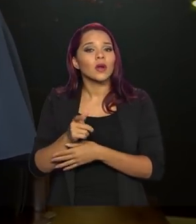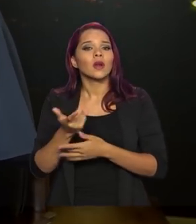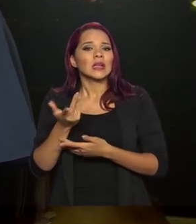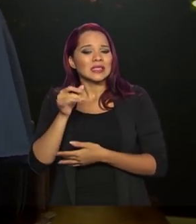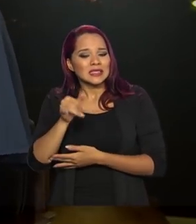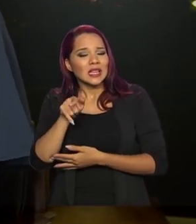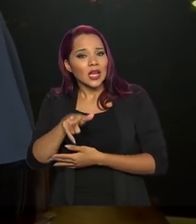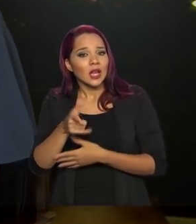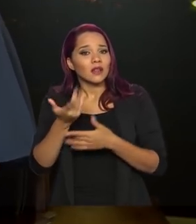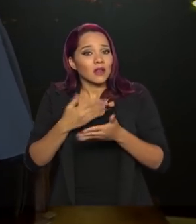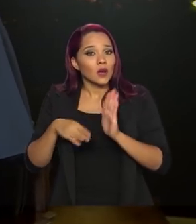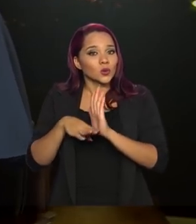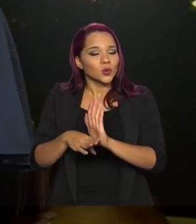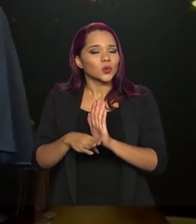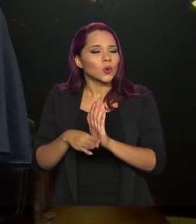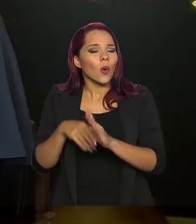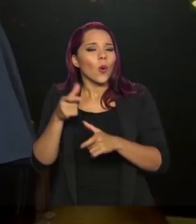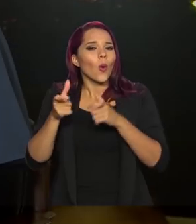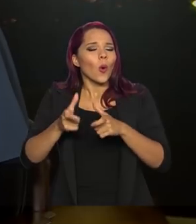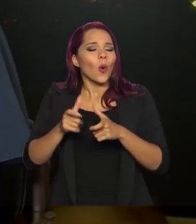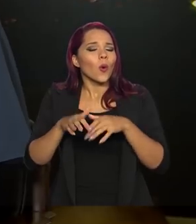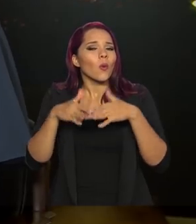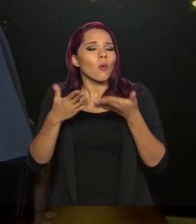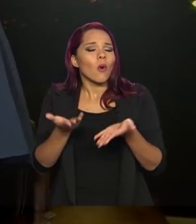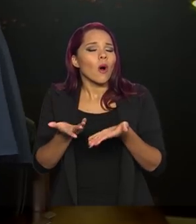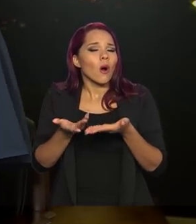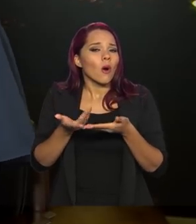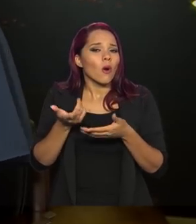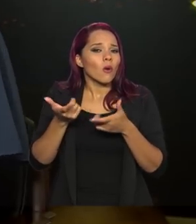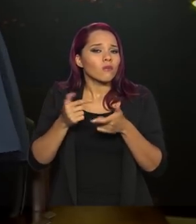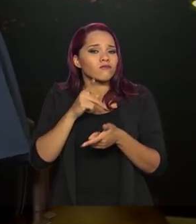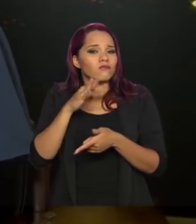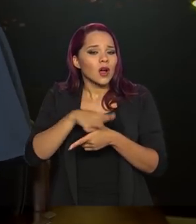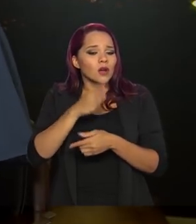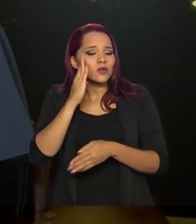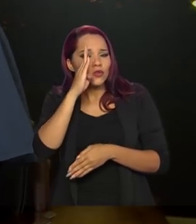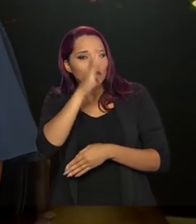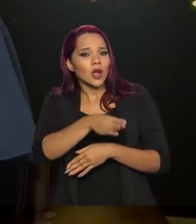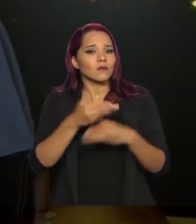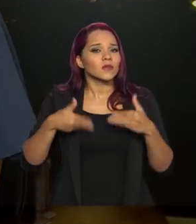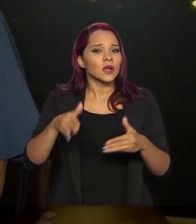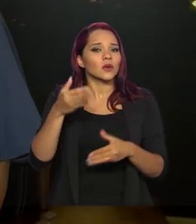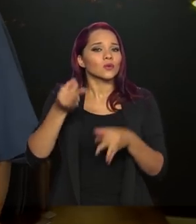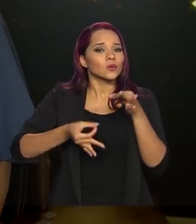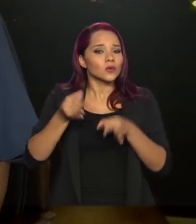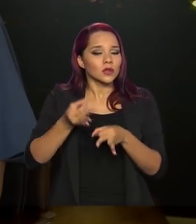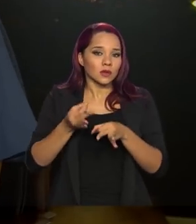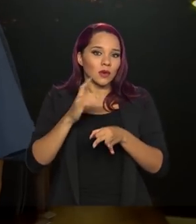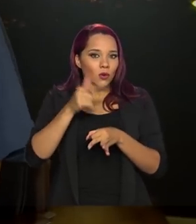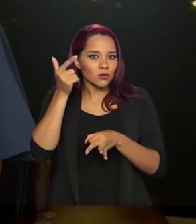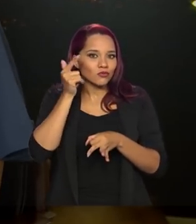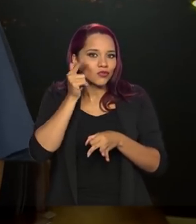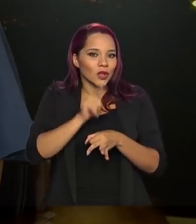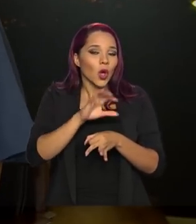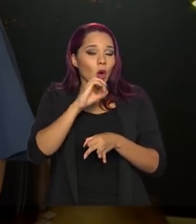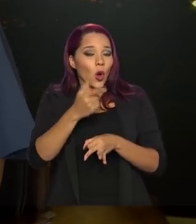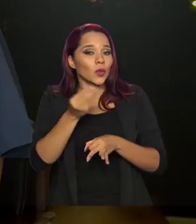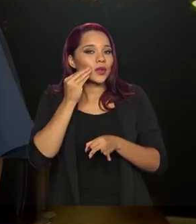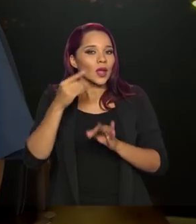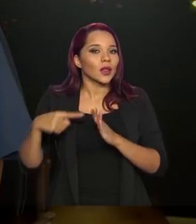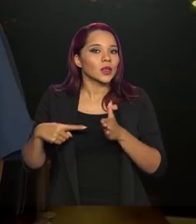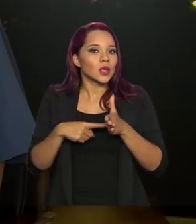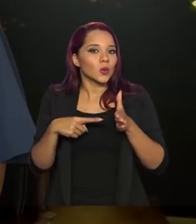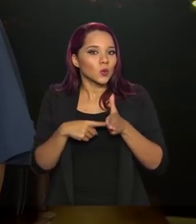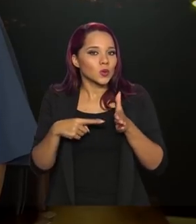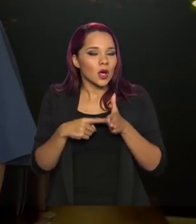buscar ajuda, ou que canais que ele tem diretos com o Ministério da Justiça para tentar denunciar esse tipo